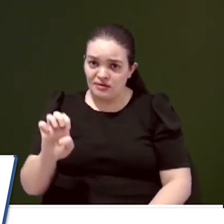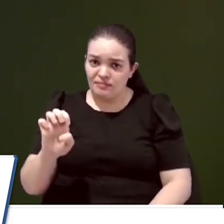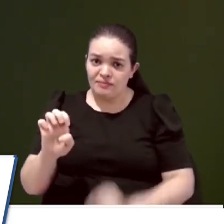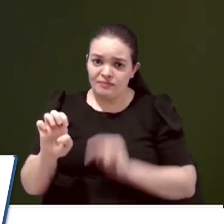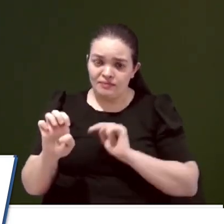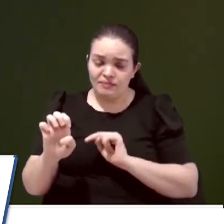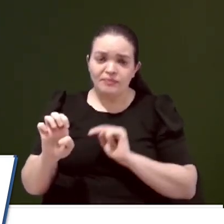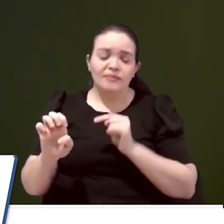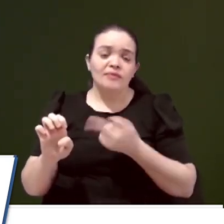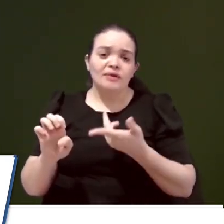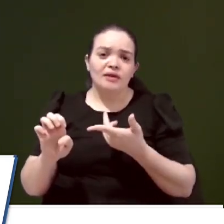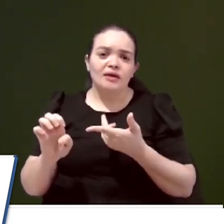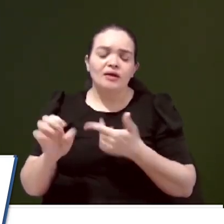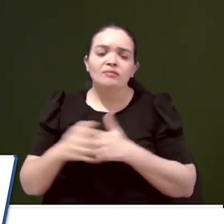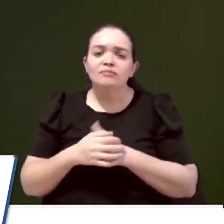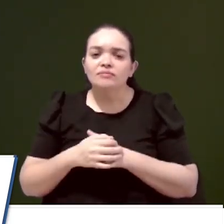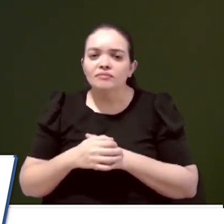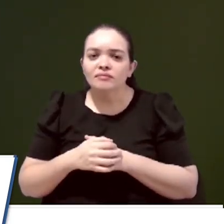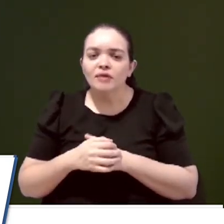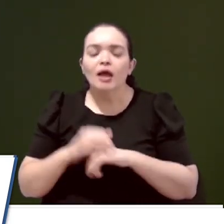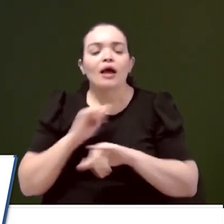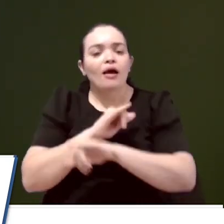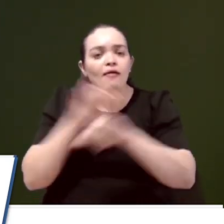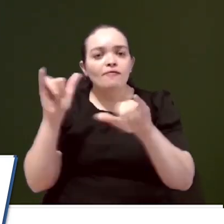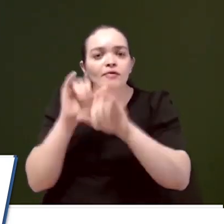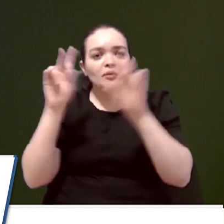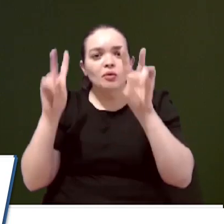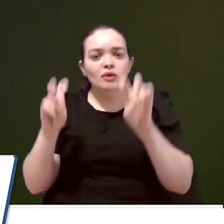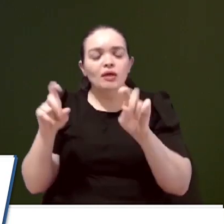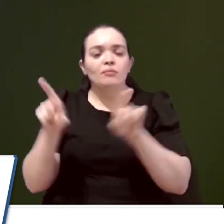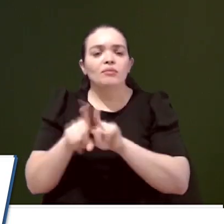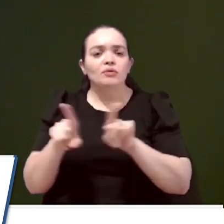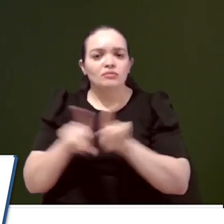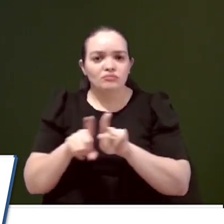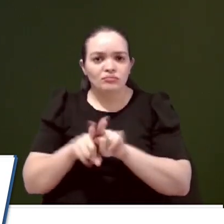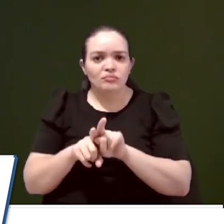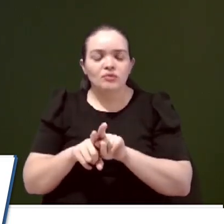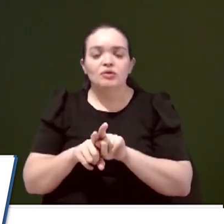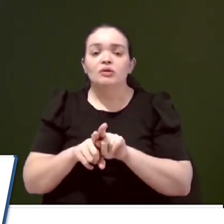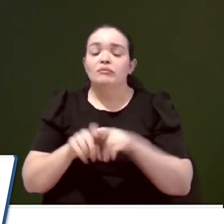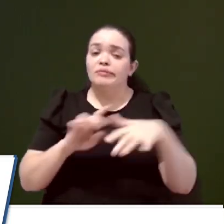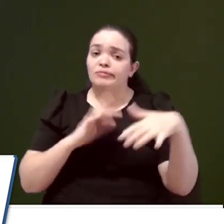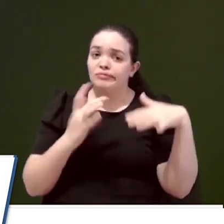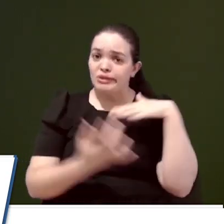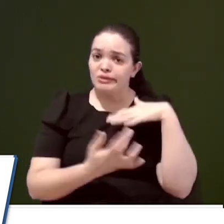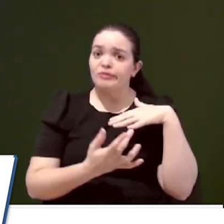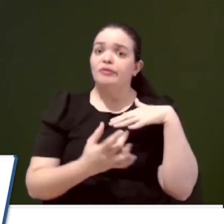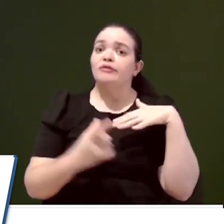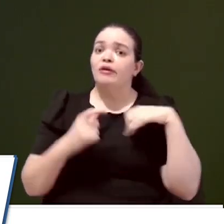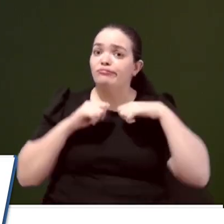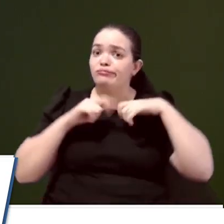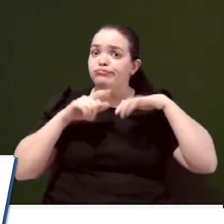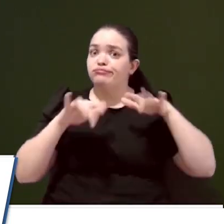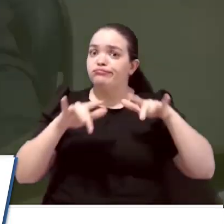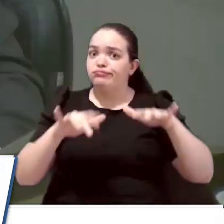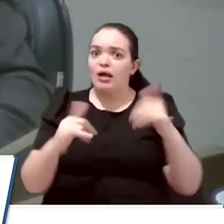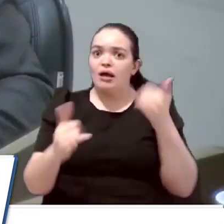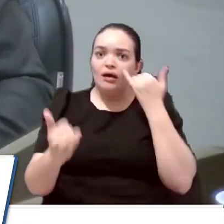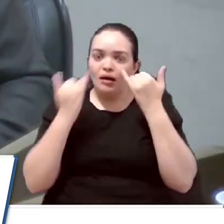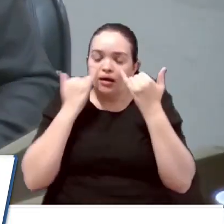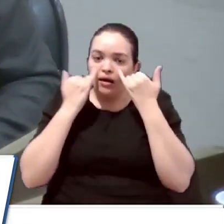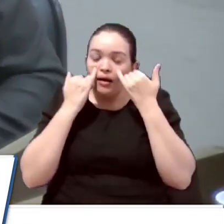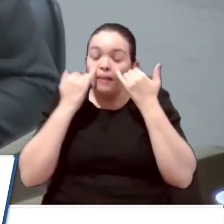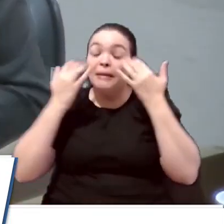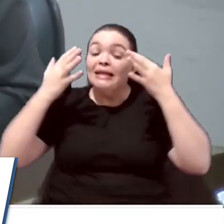está tomando conta dos noticiários, já está tomando conta das redes sociais. E aí é mais um alerta para que a